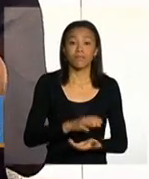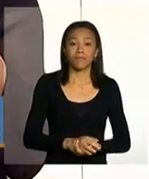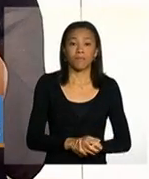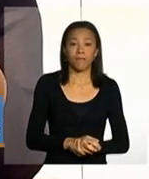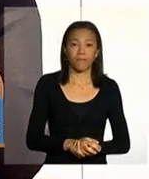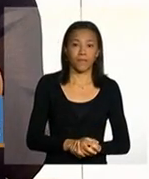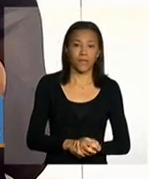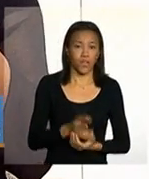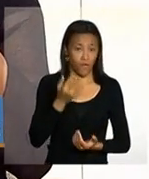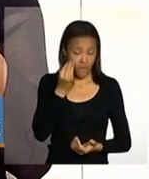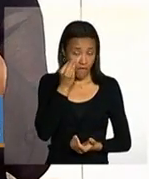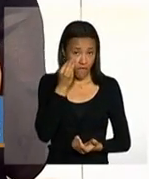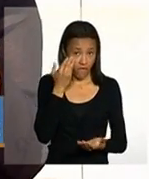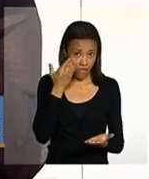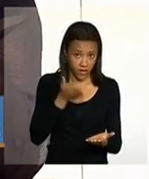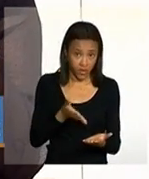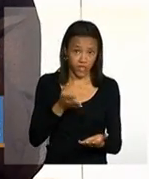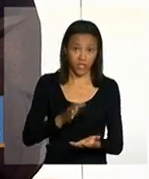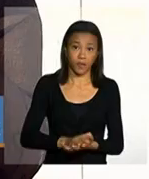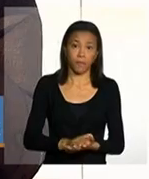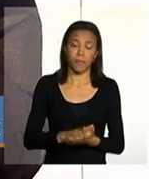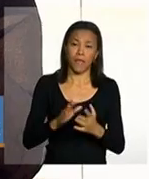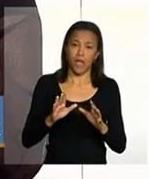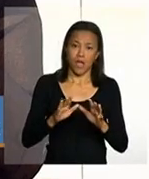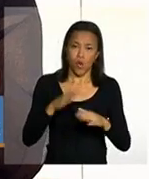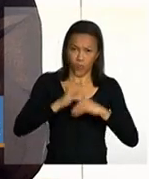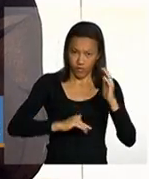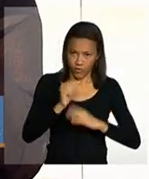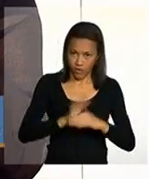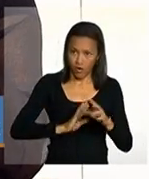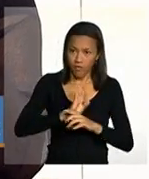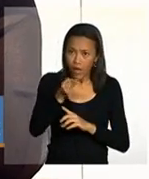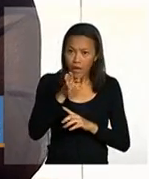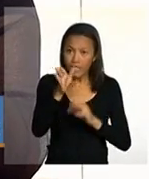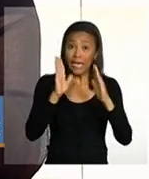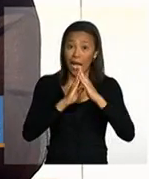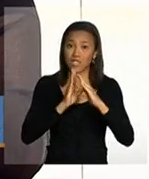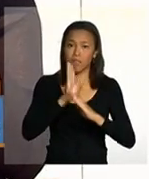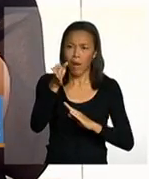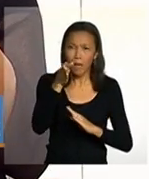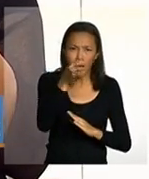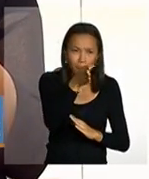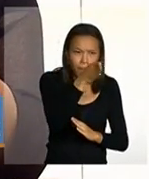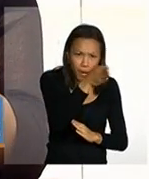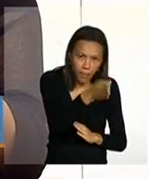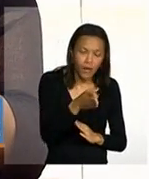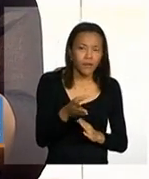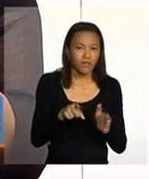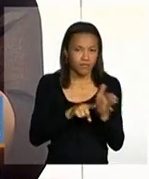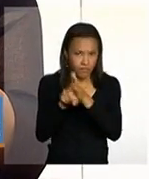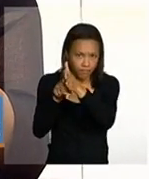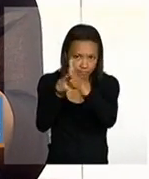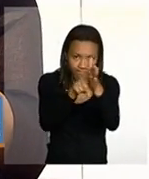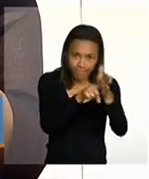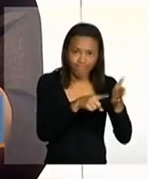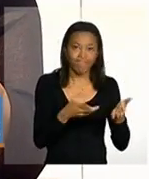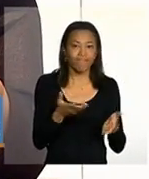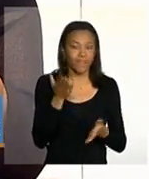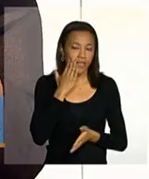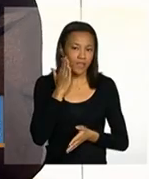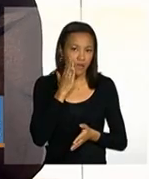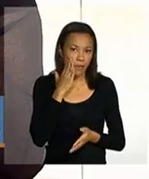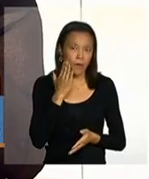veja só o acompanhamento familiar que deve ser realizado por o cras conforme eu já havia dito